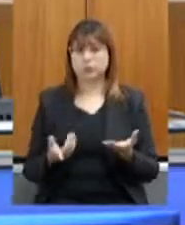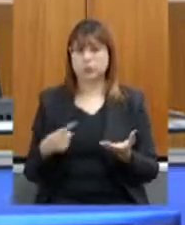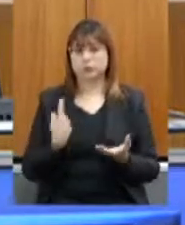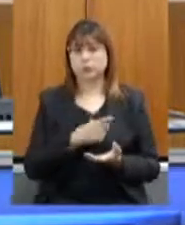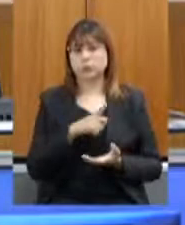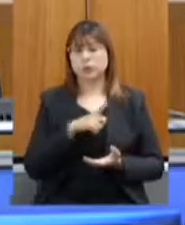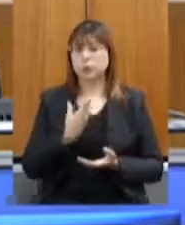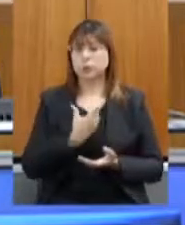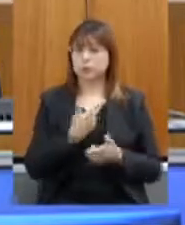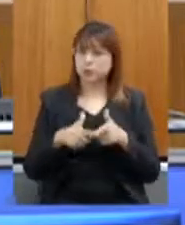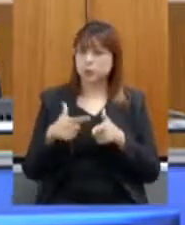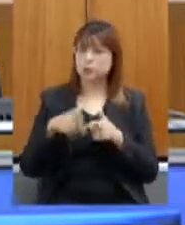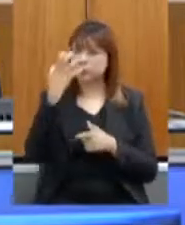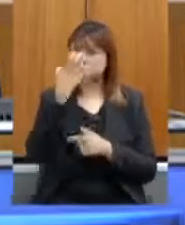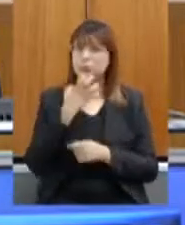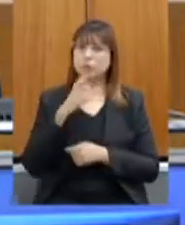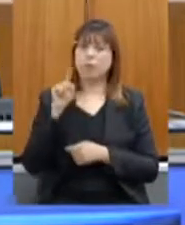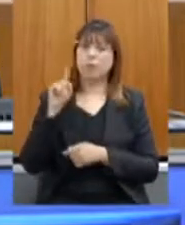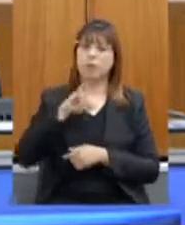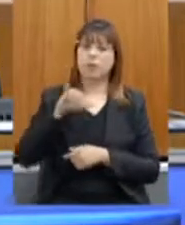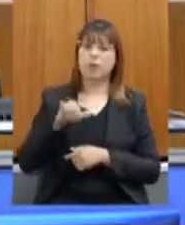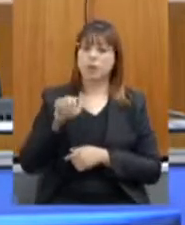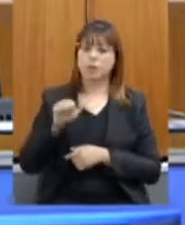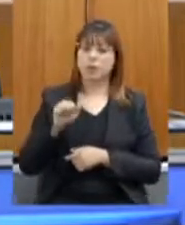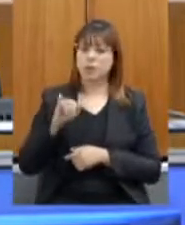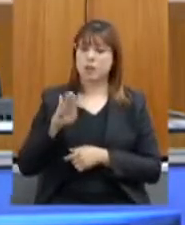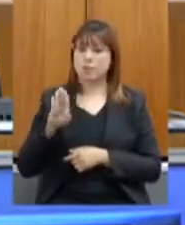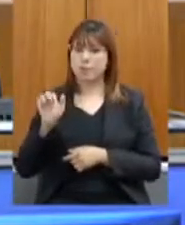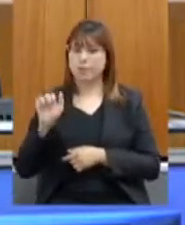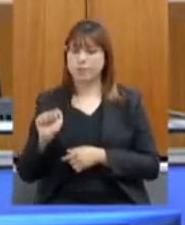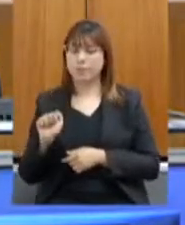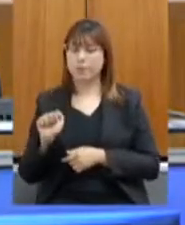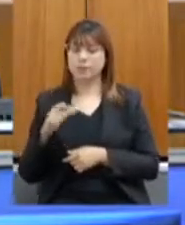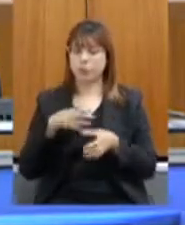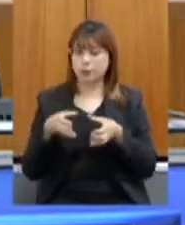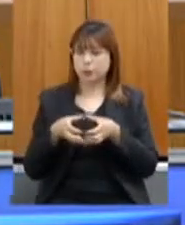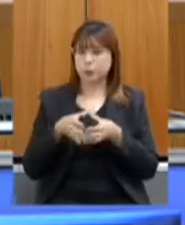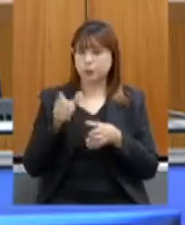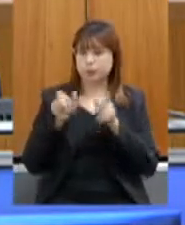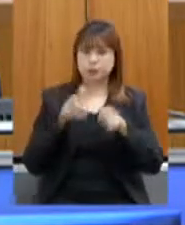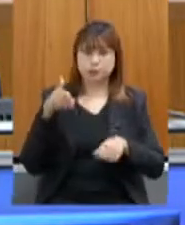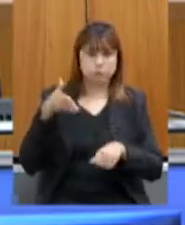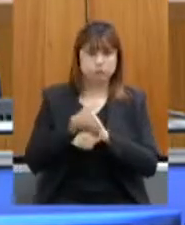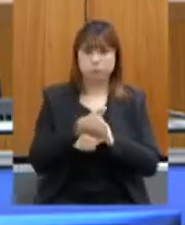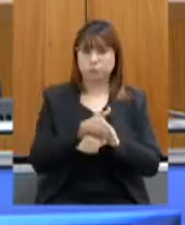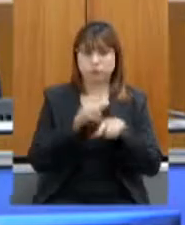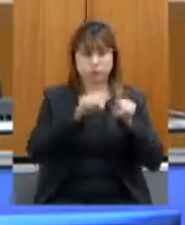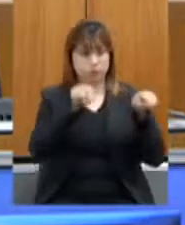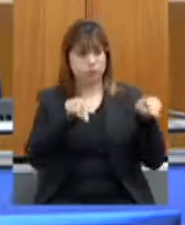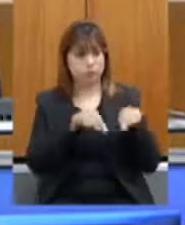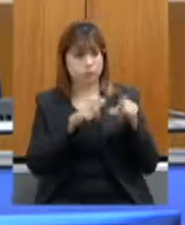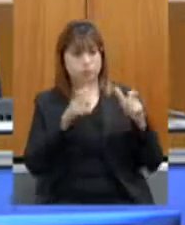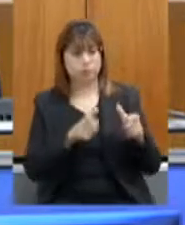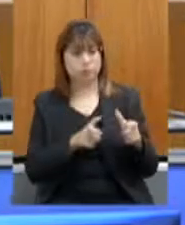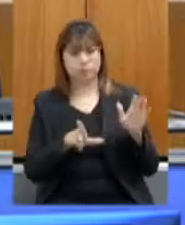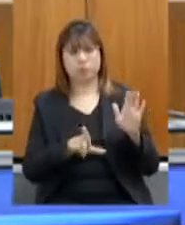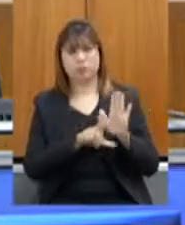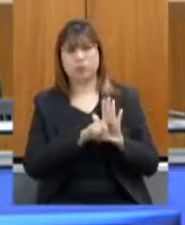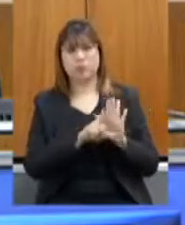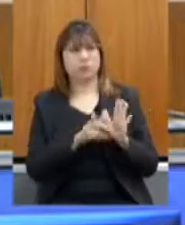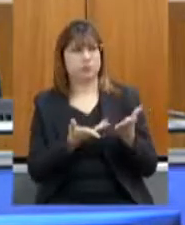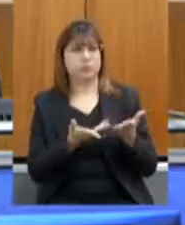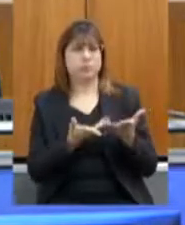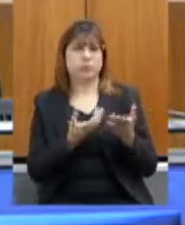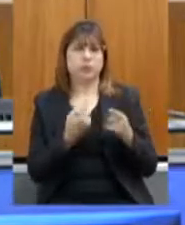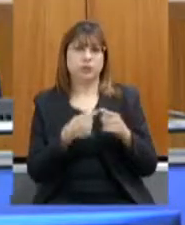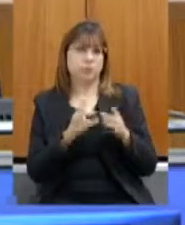problema seriamente no Jaiba onde um grupo de pessoas invadiu uma área de reserva legal onde é que pode